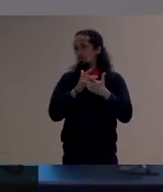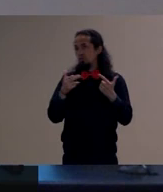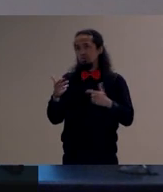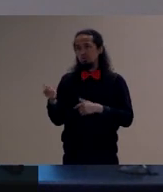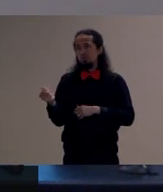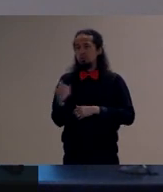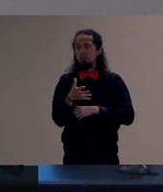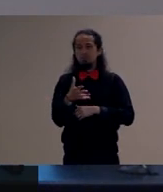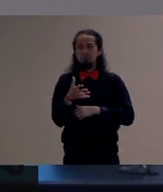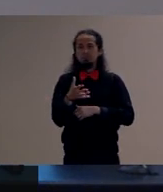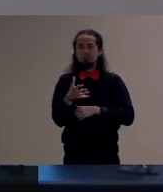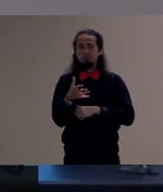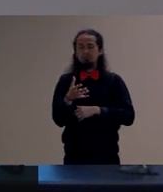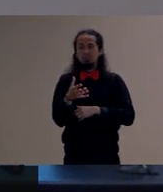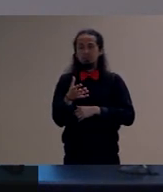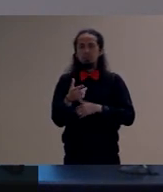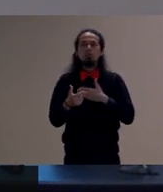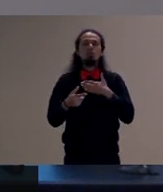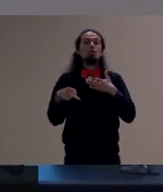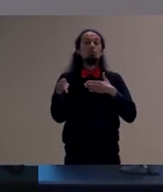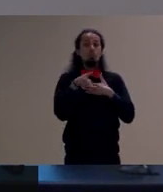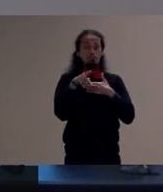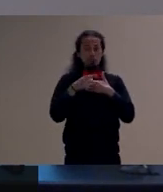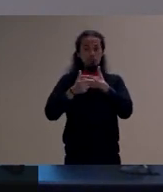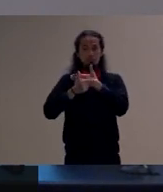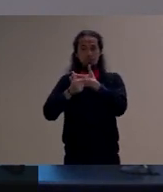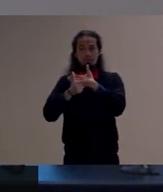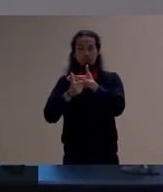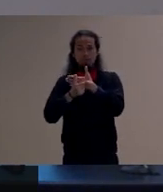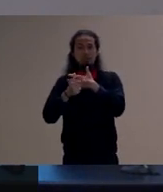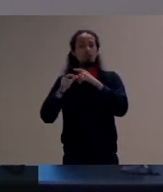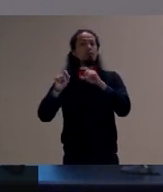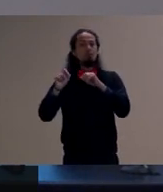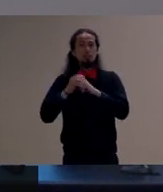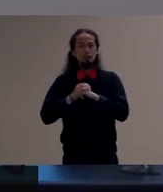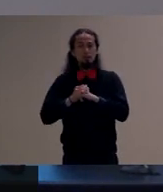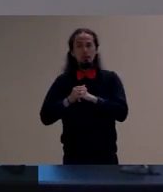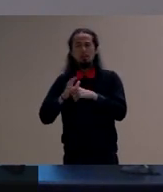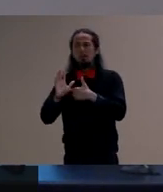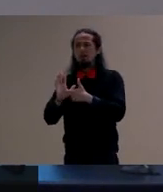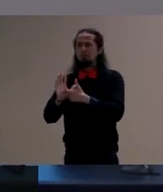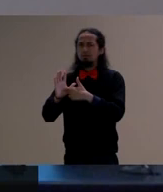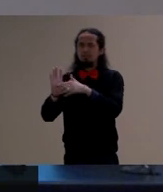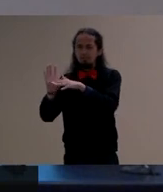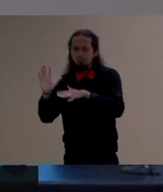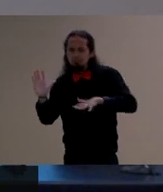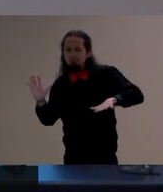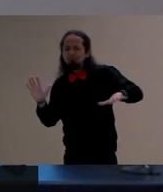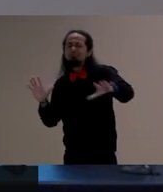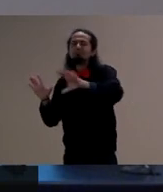então é apresentar esse mundo e criar condições para a experiência